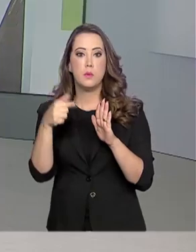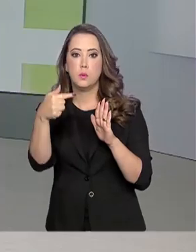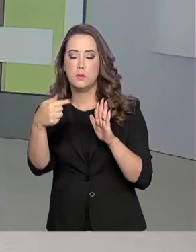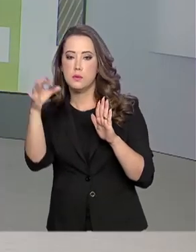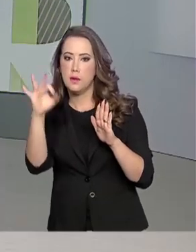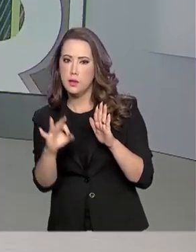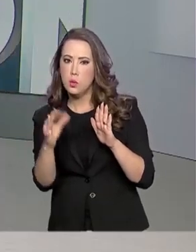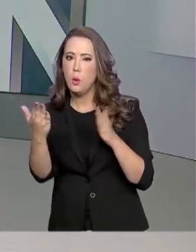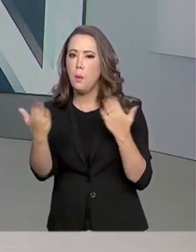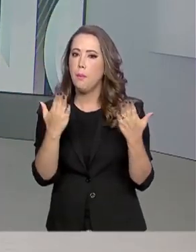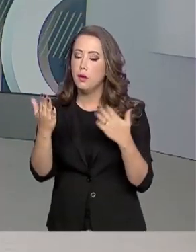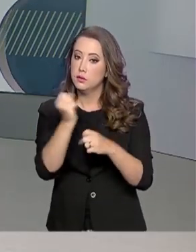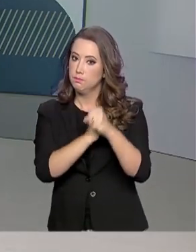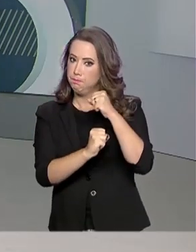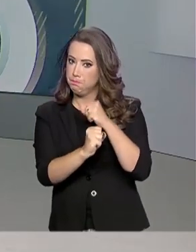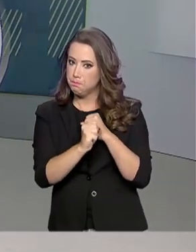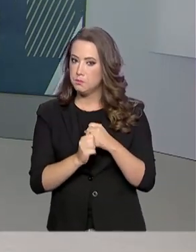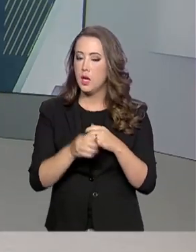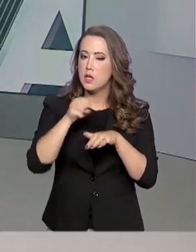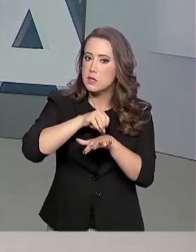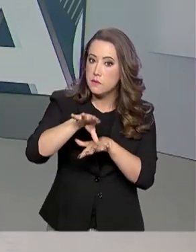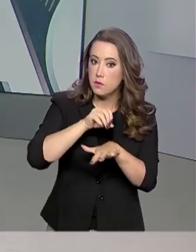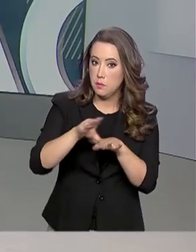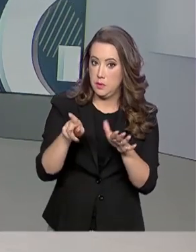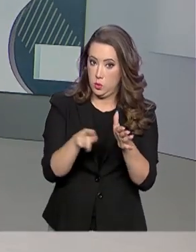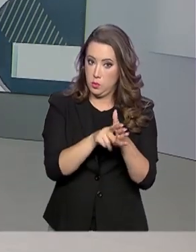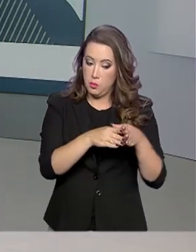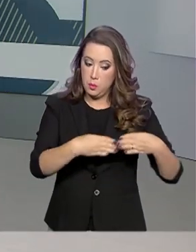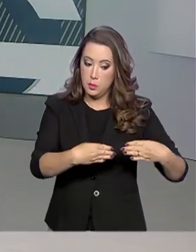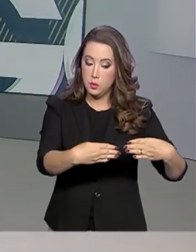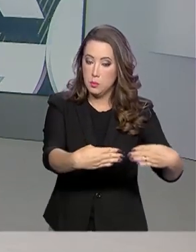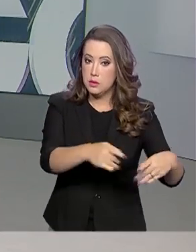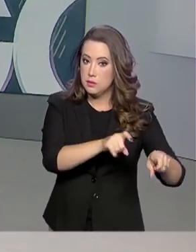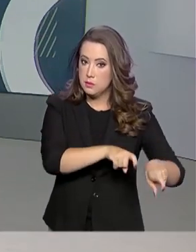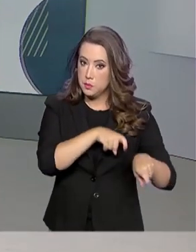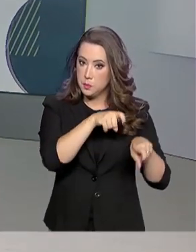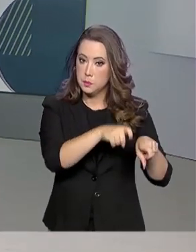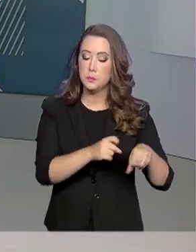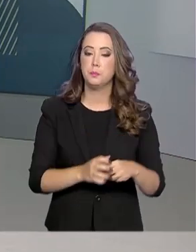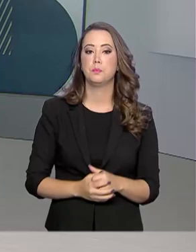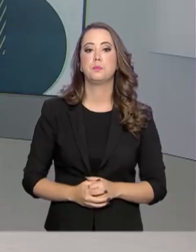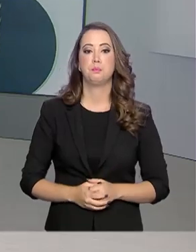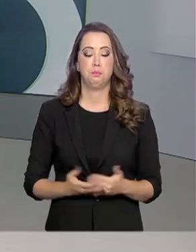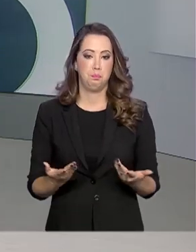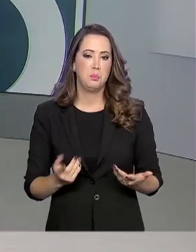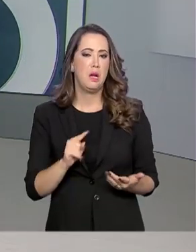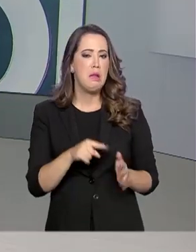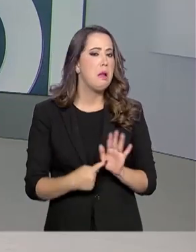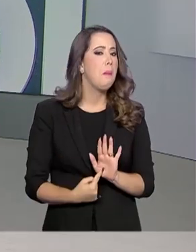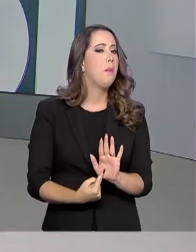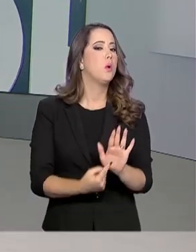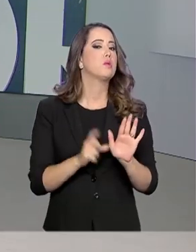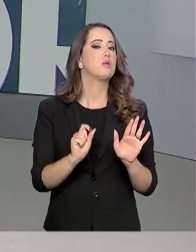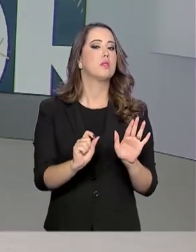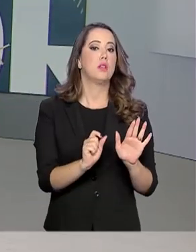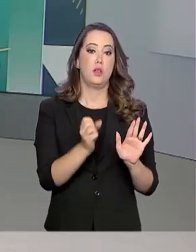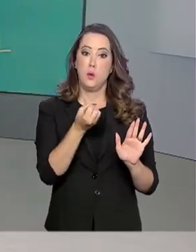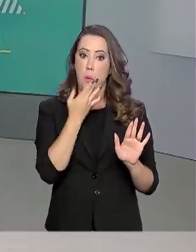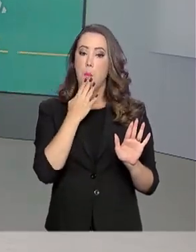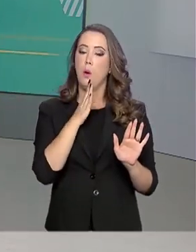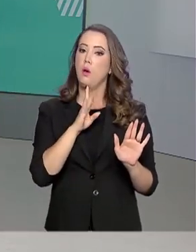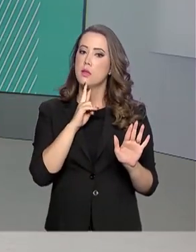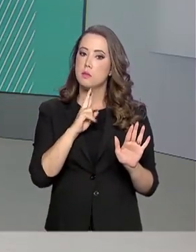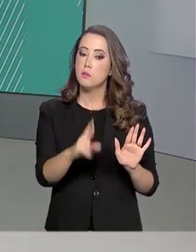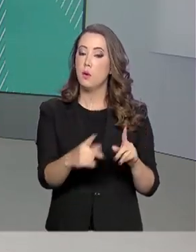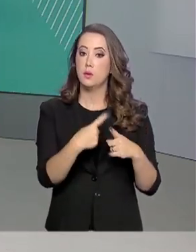a 2019. As informações são do Ministério da Agricultura, Pecuária e Abastecimento. Elas apontam que o bom desempenho será